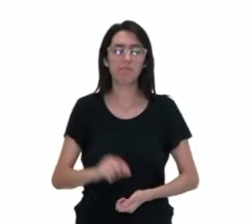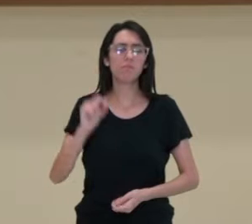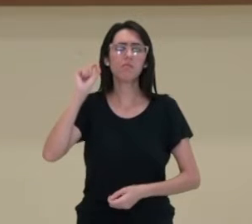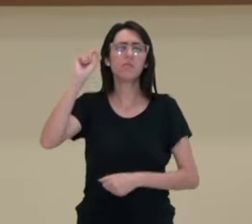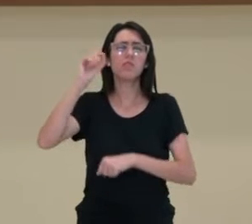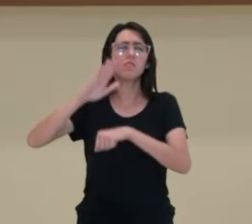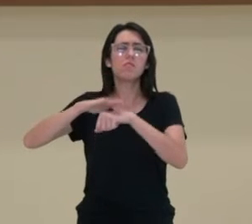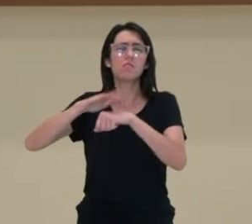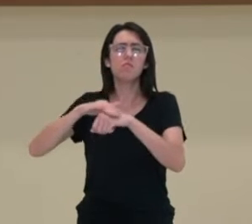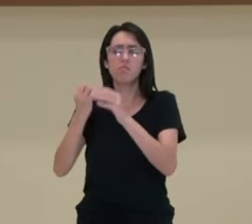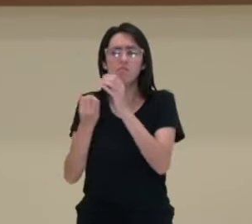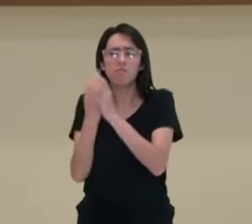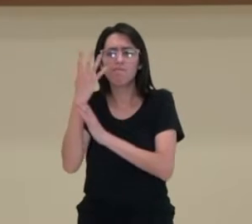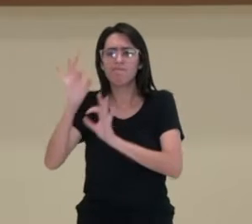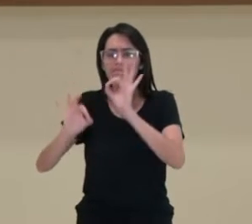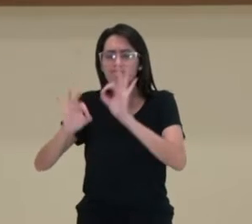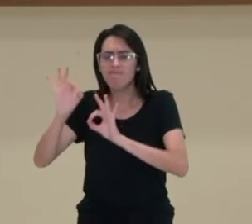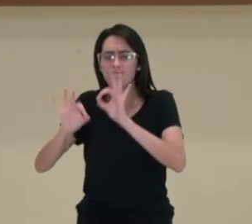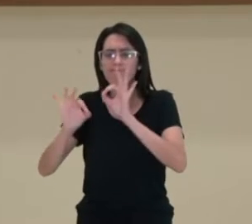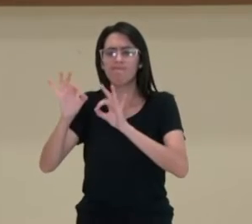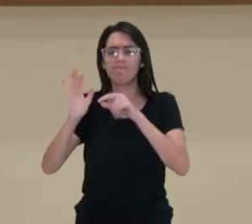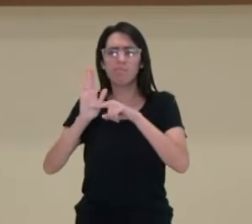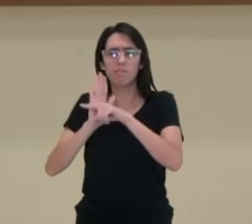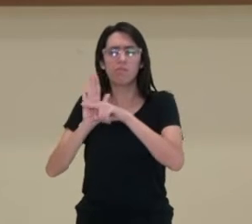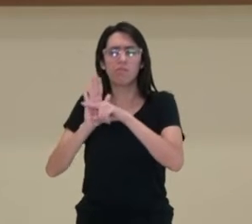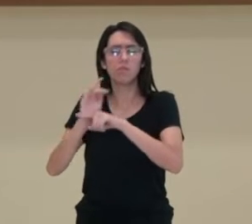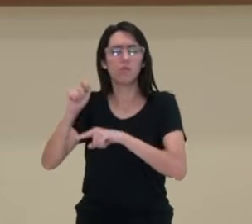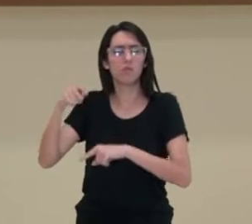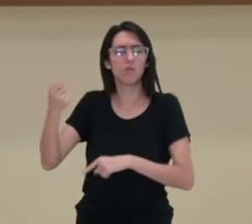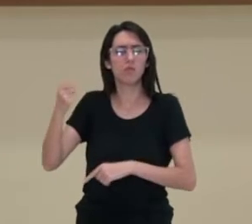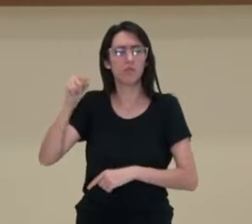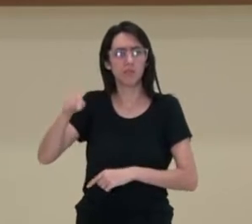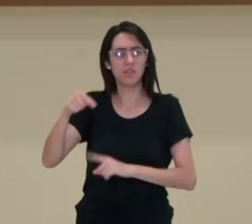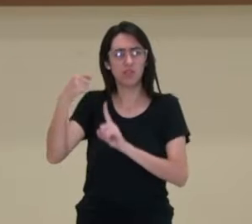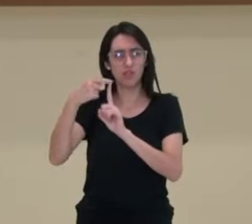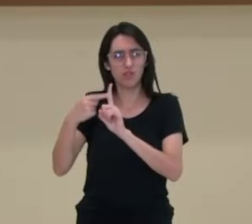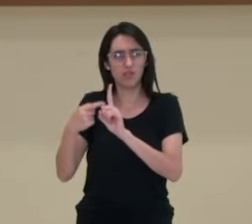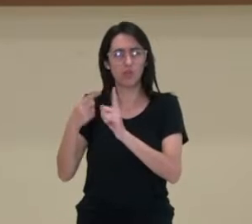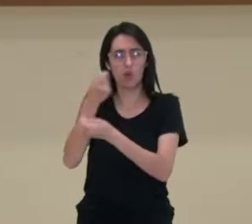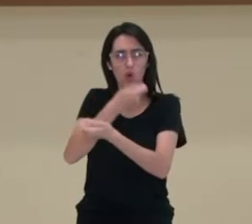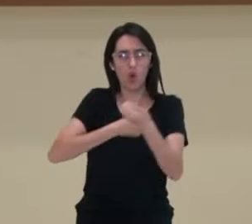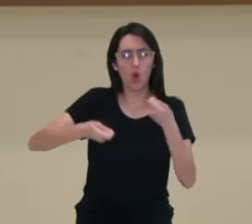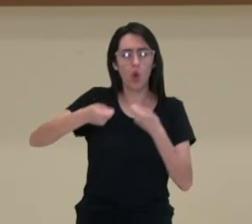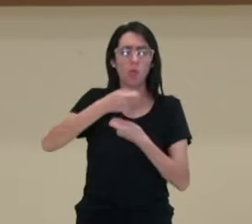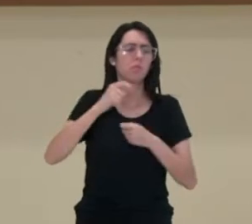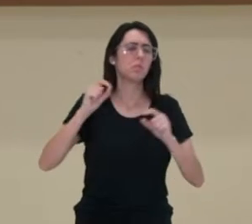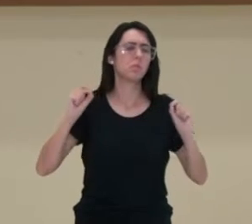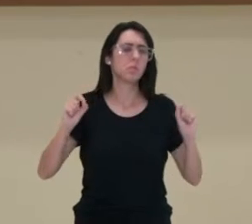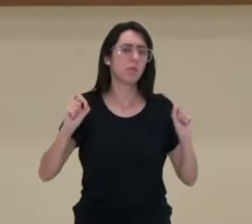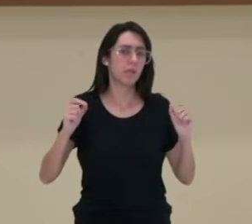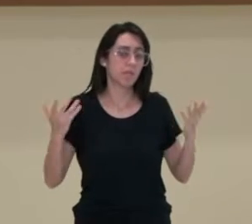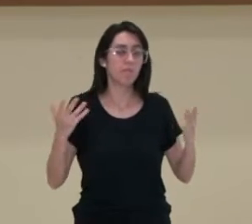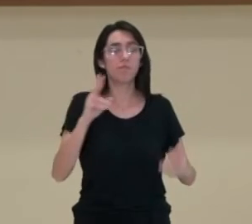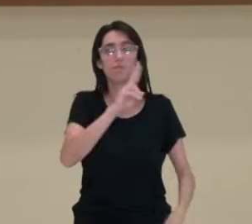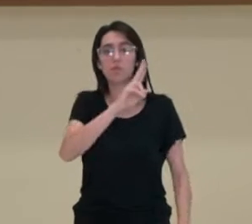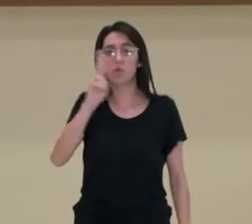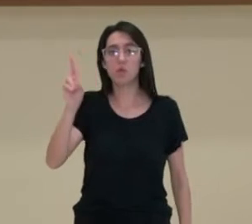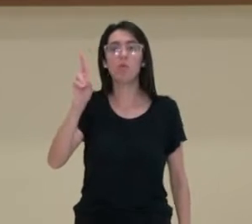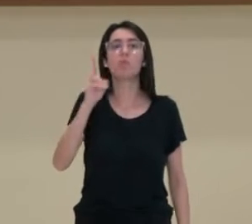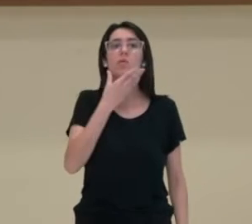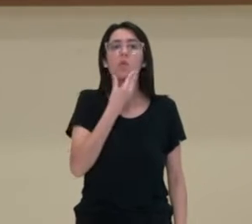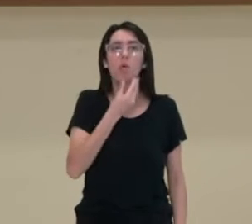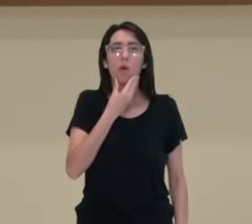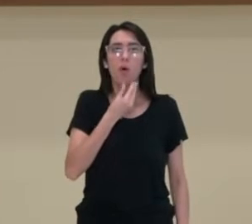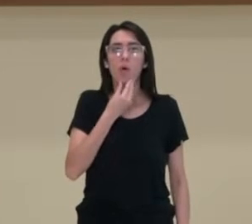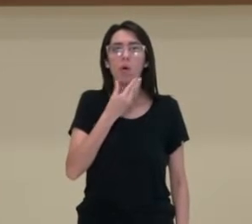caracterização, que deu as primeiras pinceladas nesse tipo de organização socioeconômica, foi o geógrafo Pedro